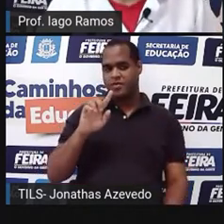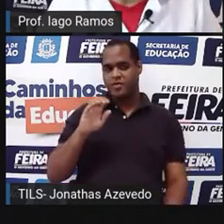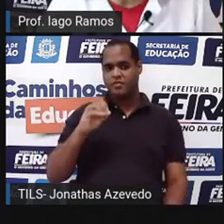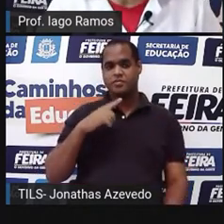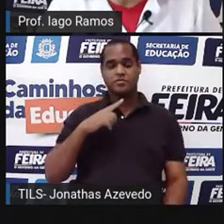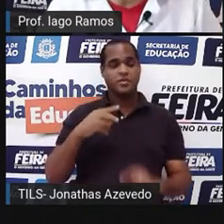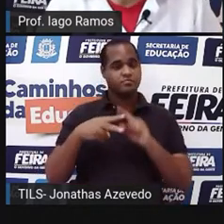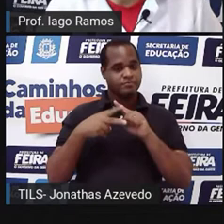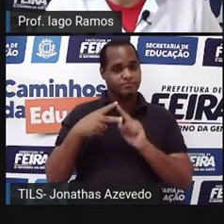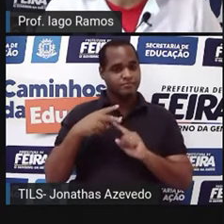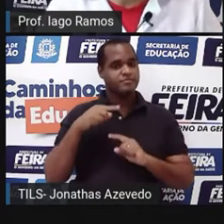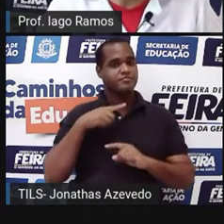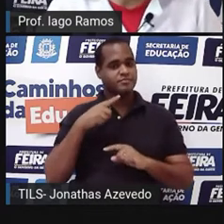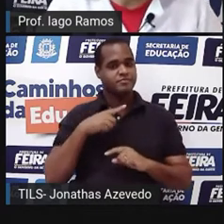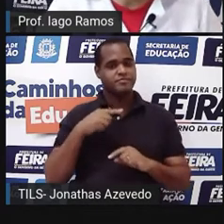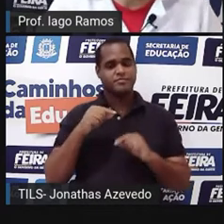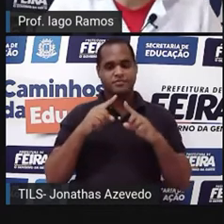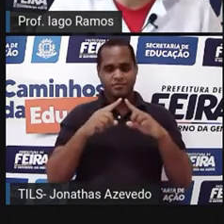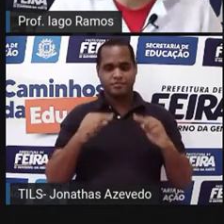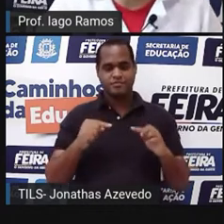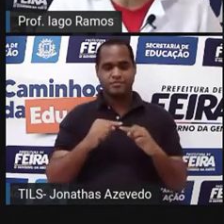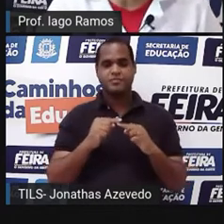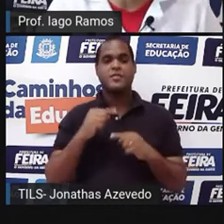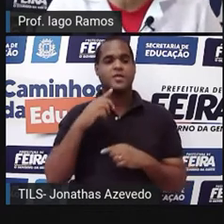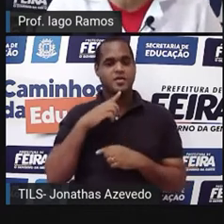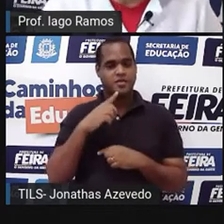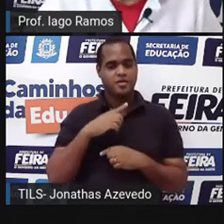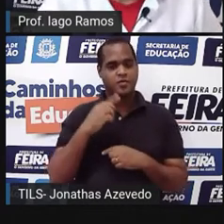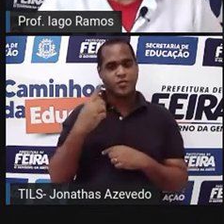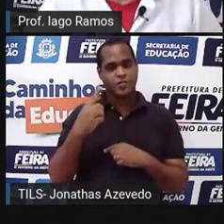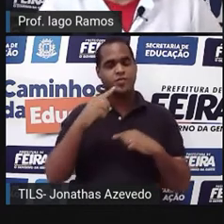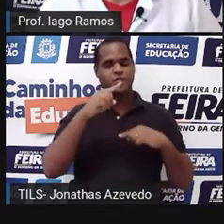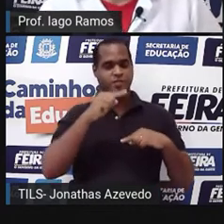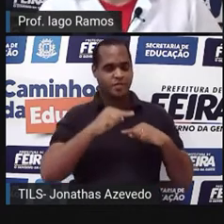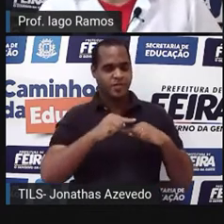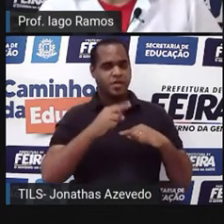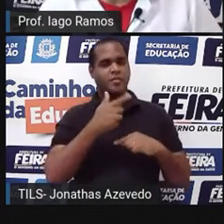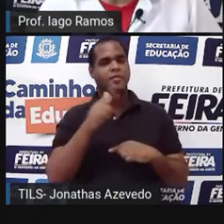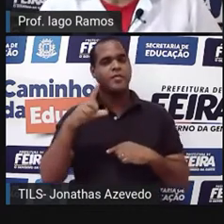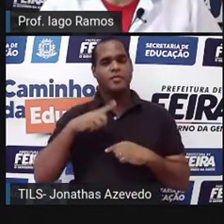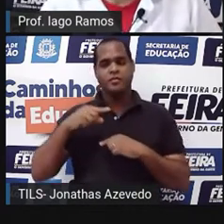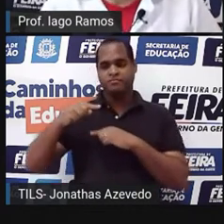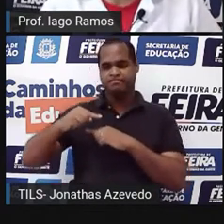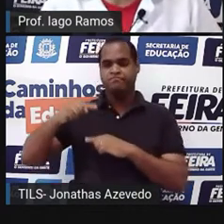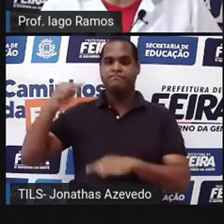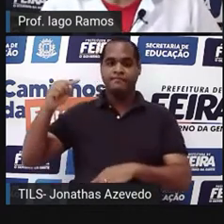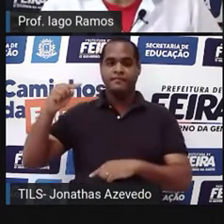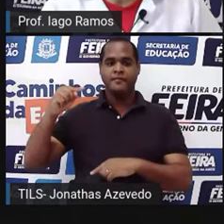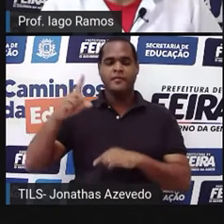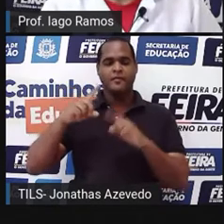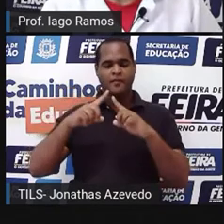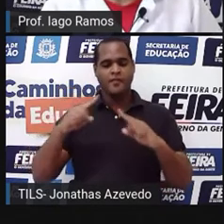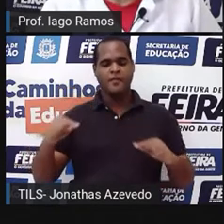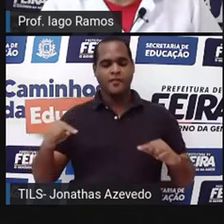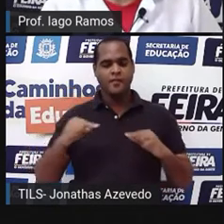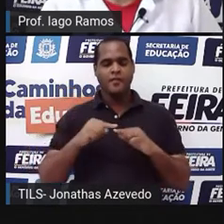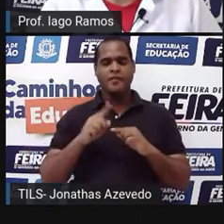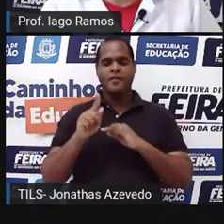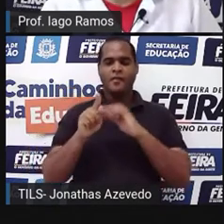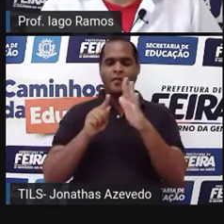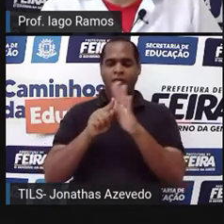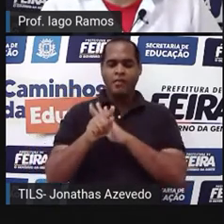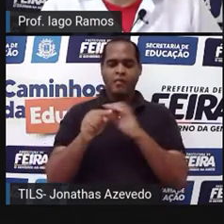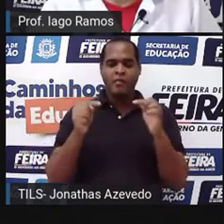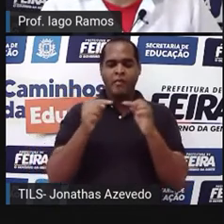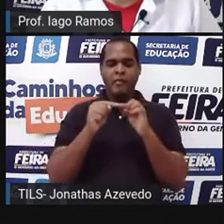são triângulos. Então tem um triângulozinho menor e tem um triângulo maior, tá bom? E a pergunta